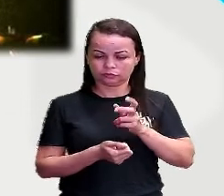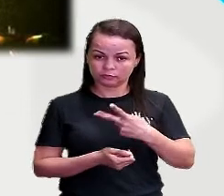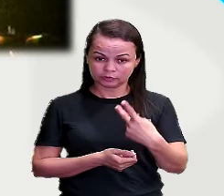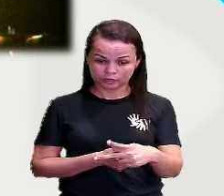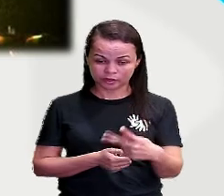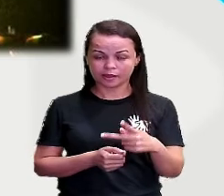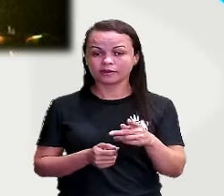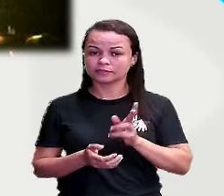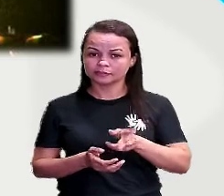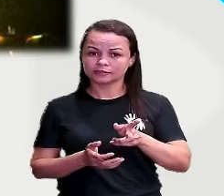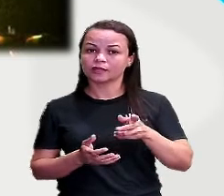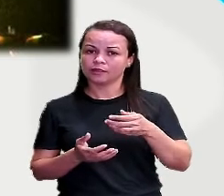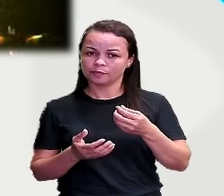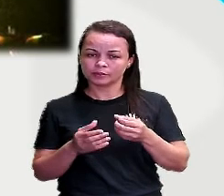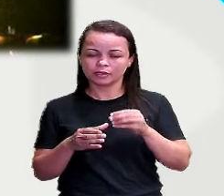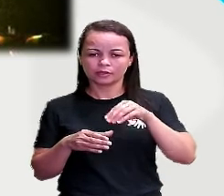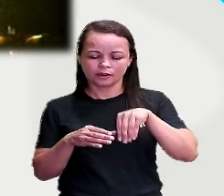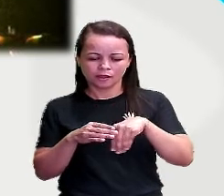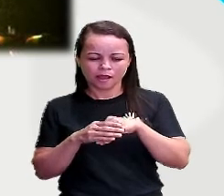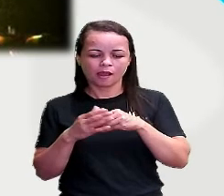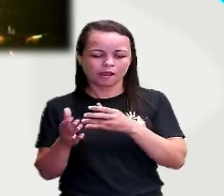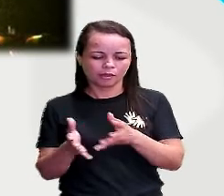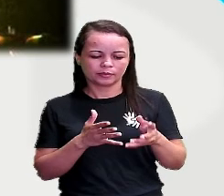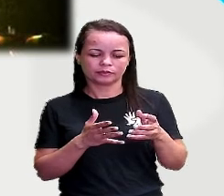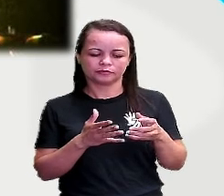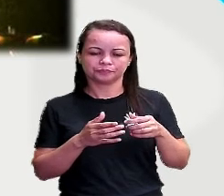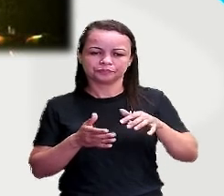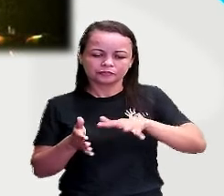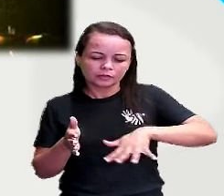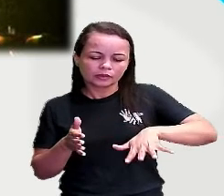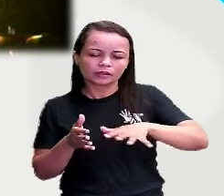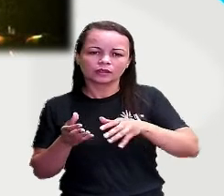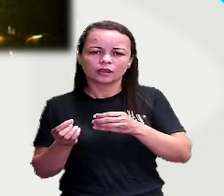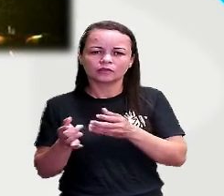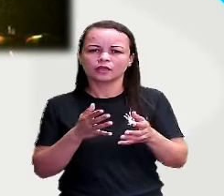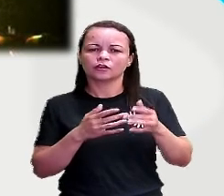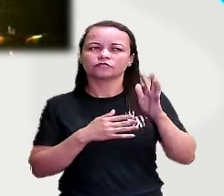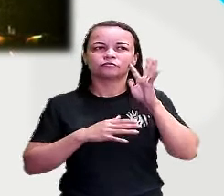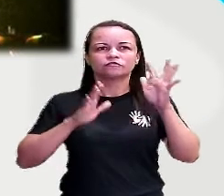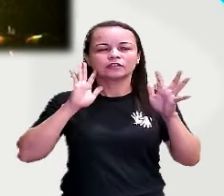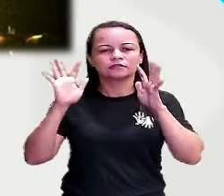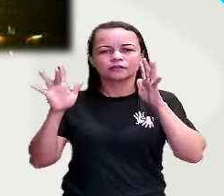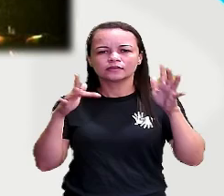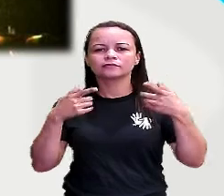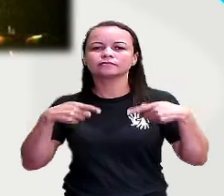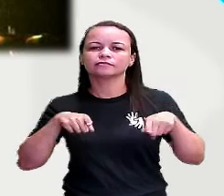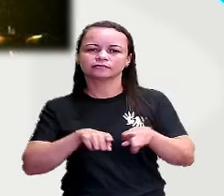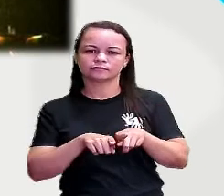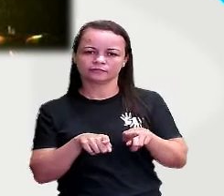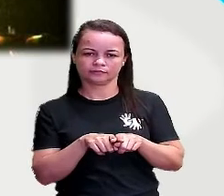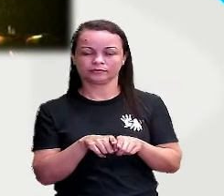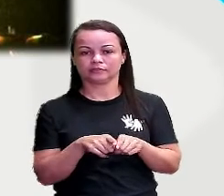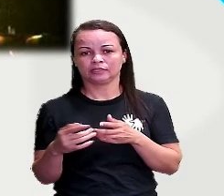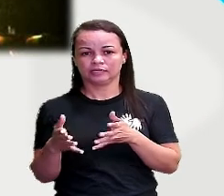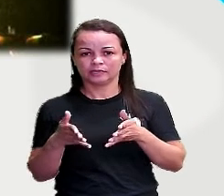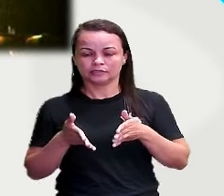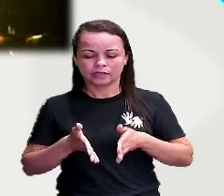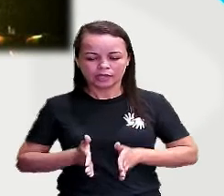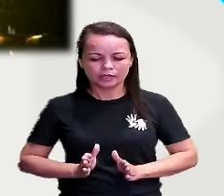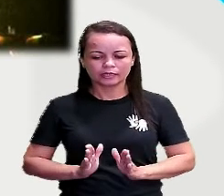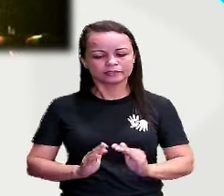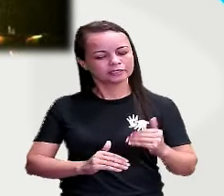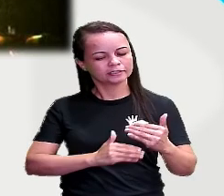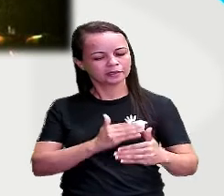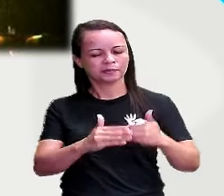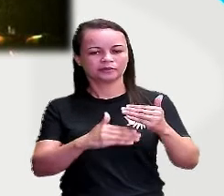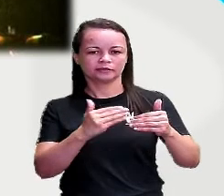quente, beijar é chama. Pensar é ser humano. Fantasiar também. Nascer é da partida, viver